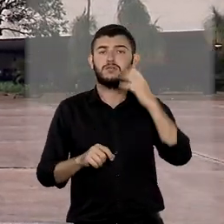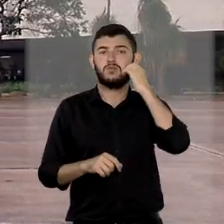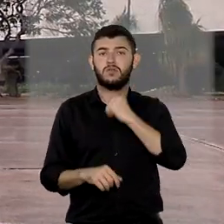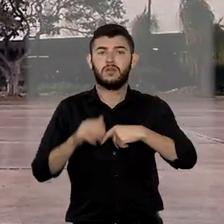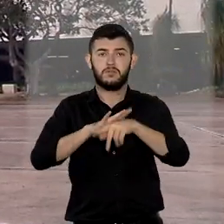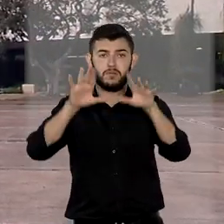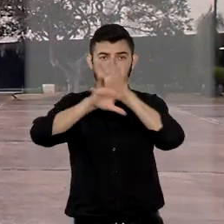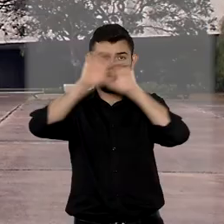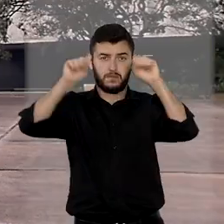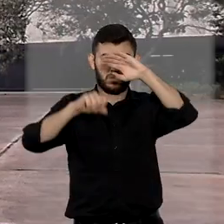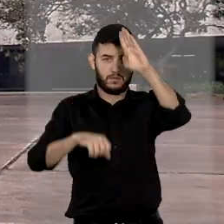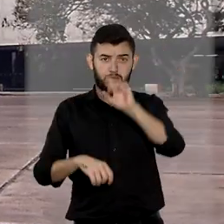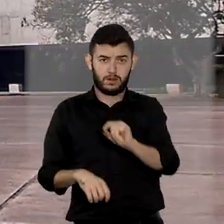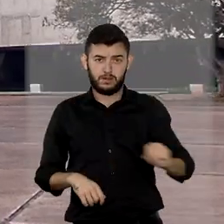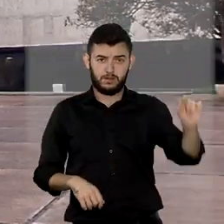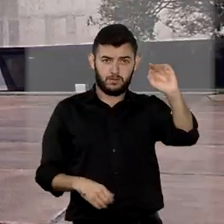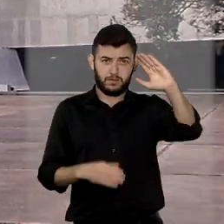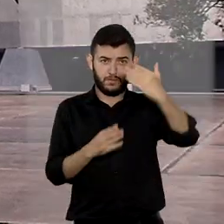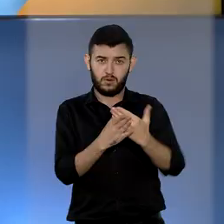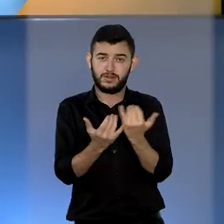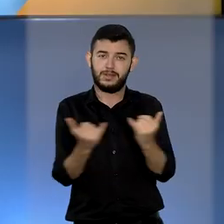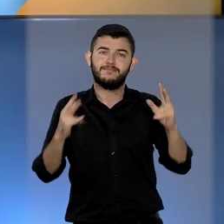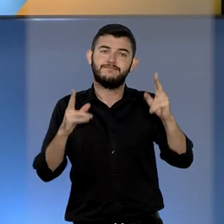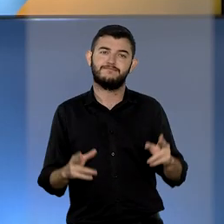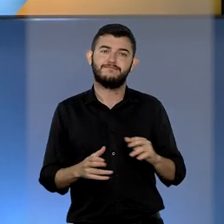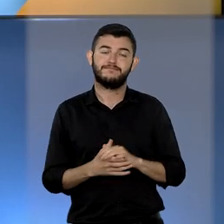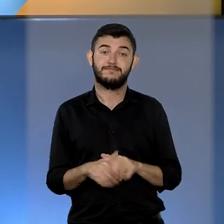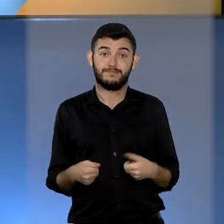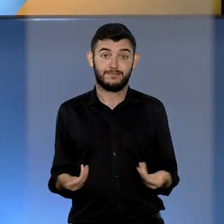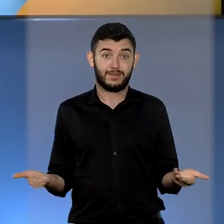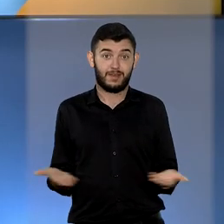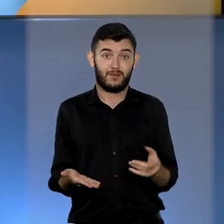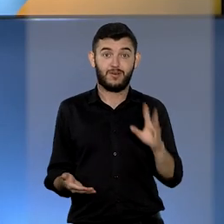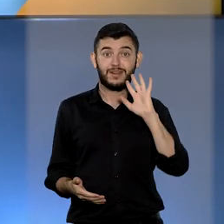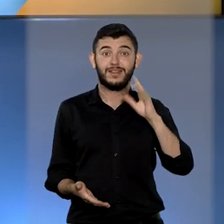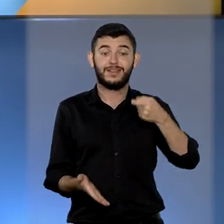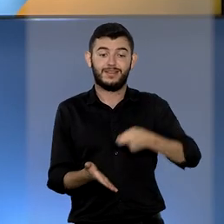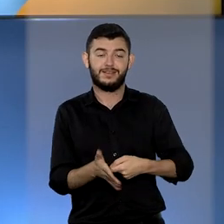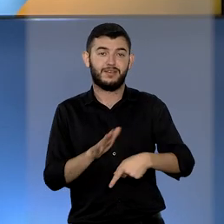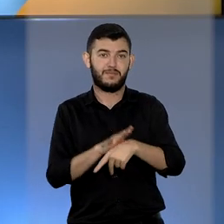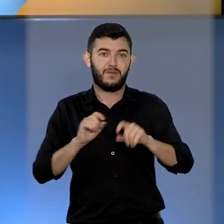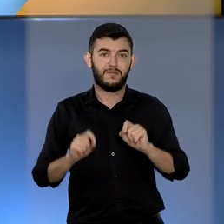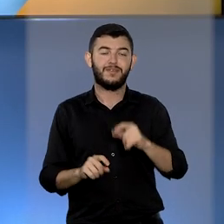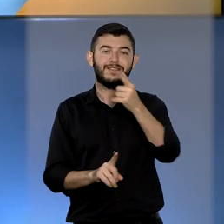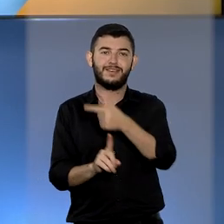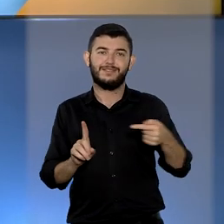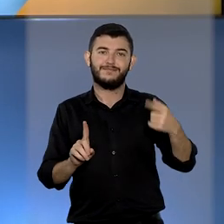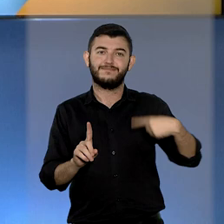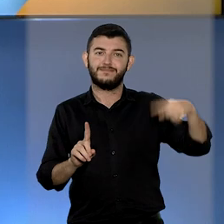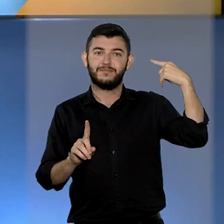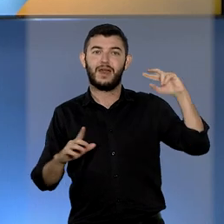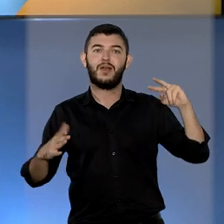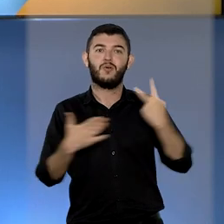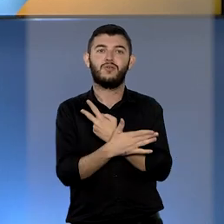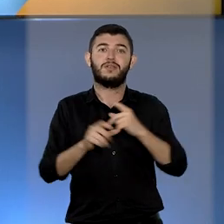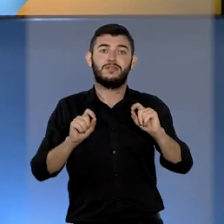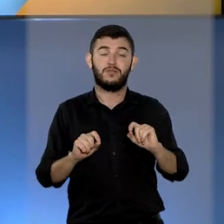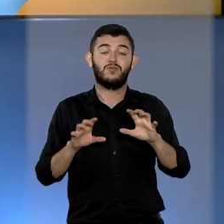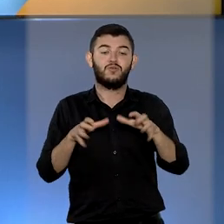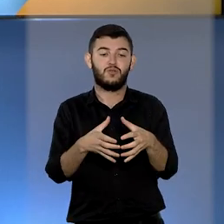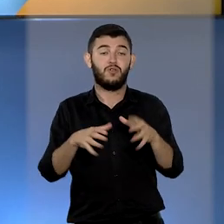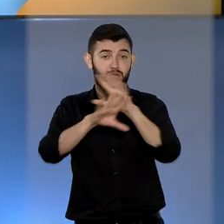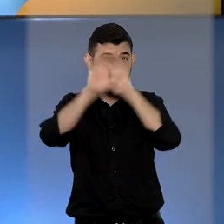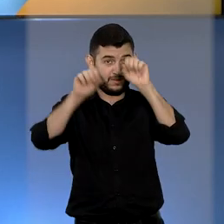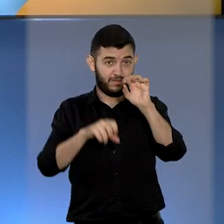todo o país na solução de casos idênticos. Vamos agora às principais decisões da última semana nas turmas do